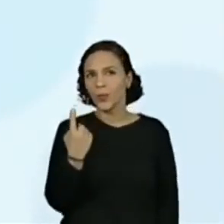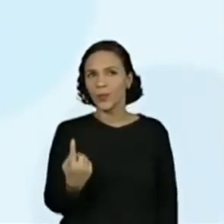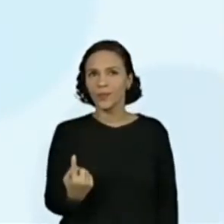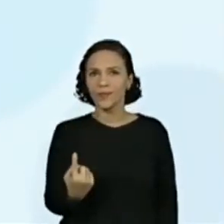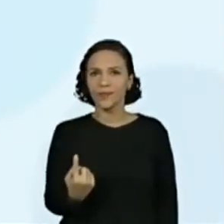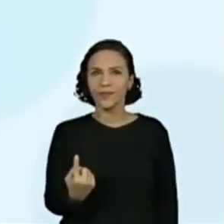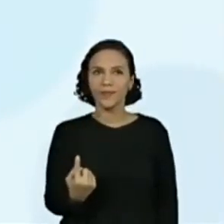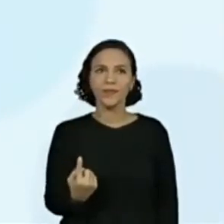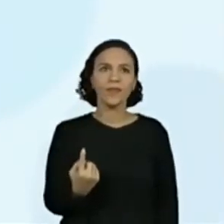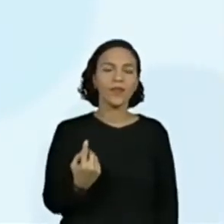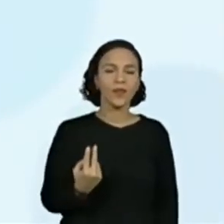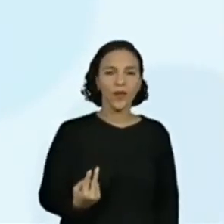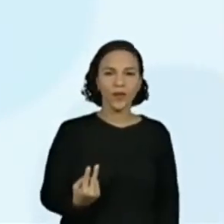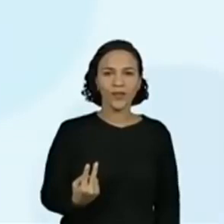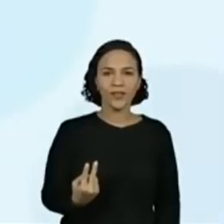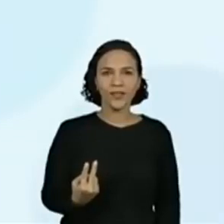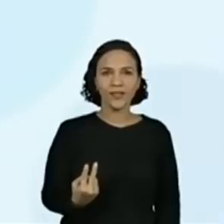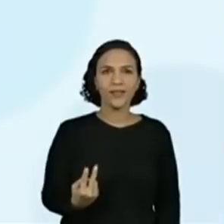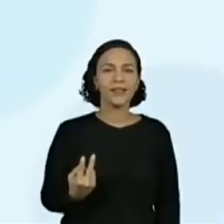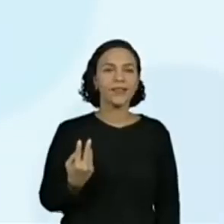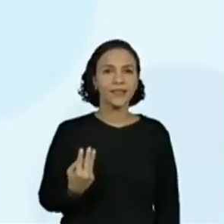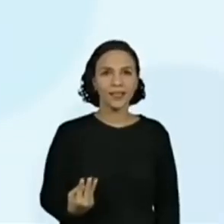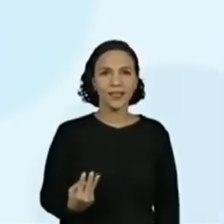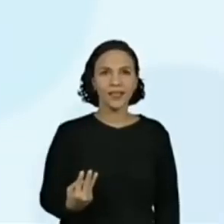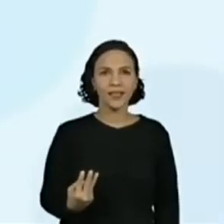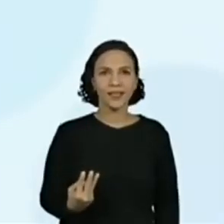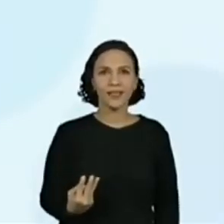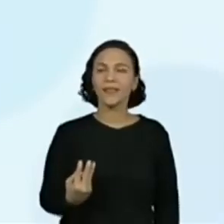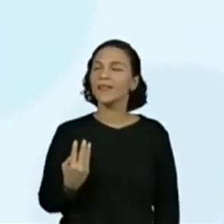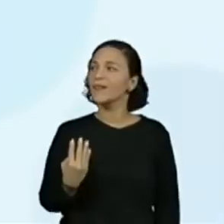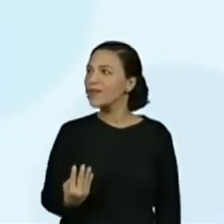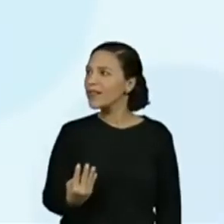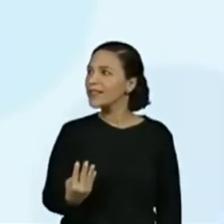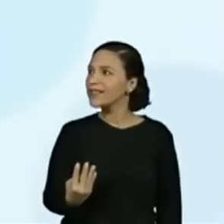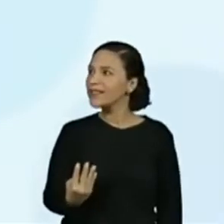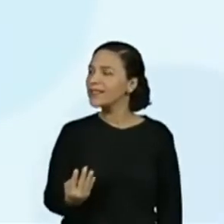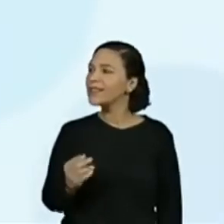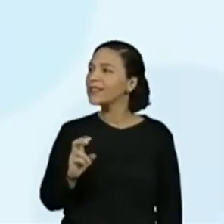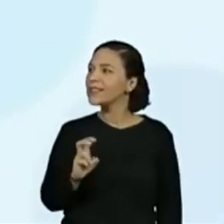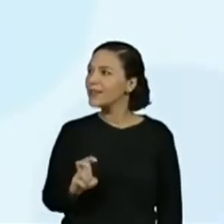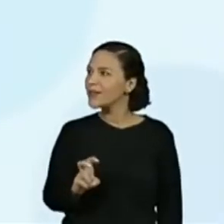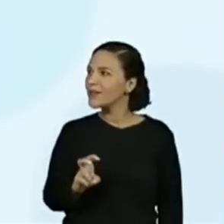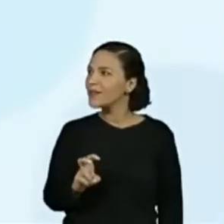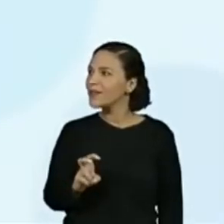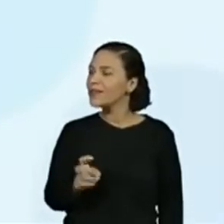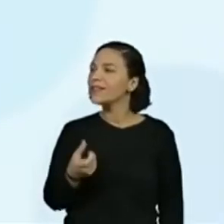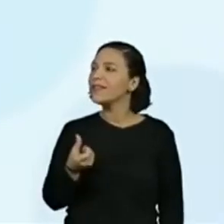Um, dois, três, quatro, cinco, seis,